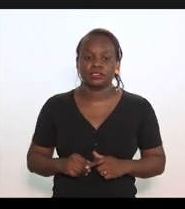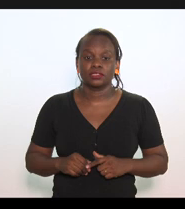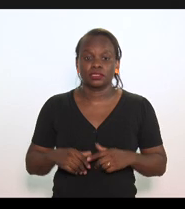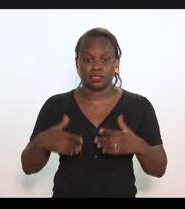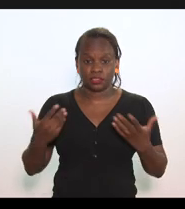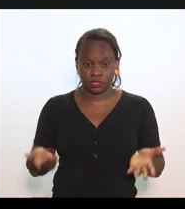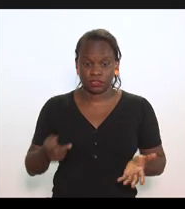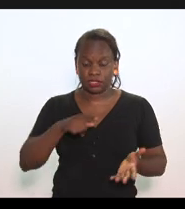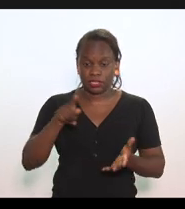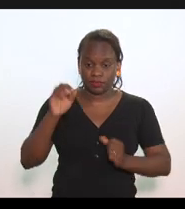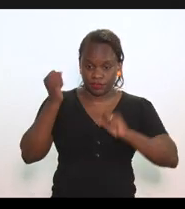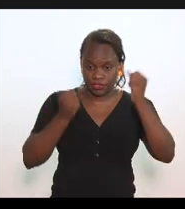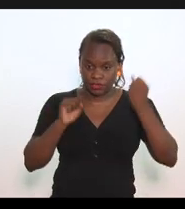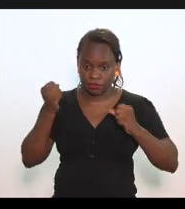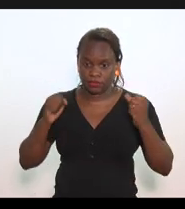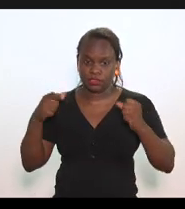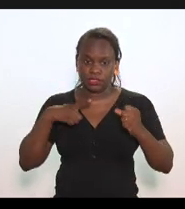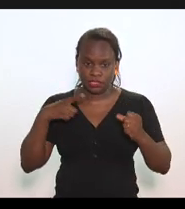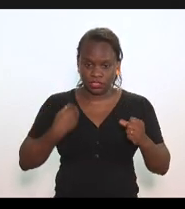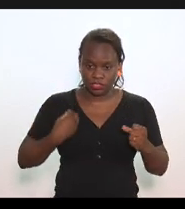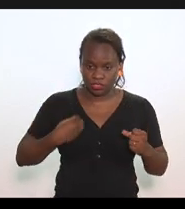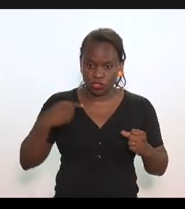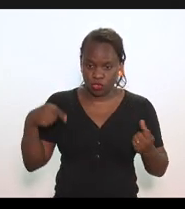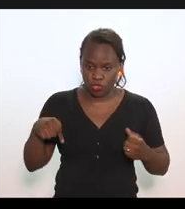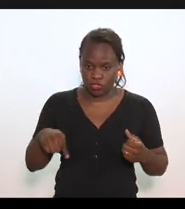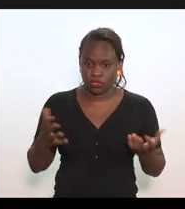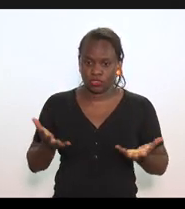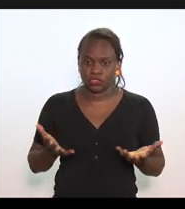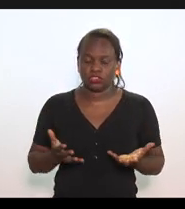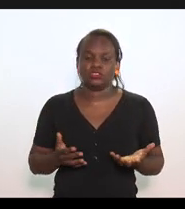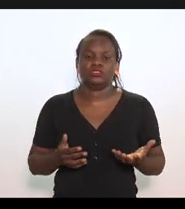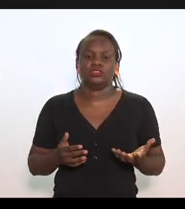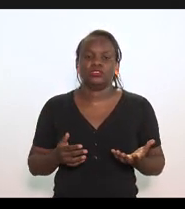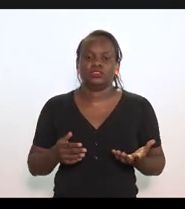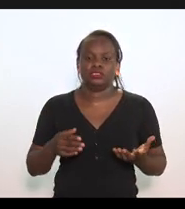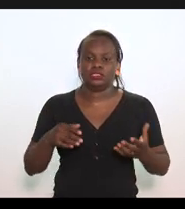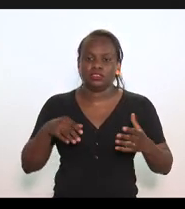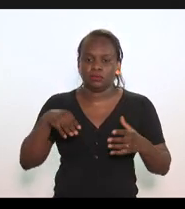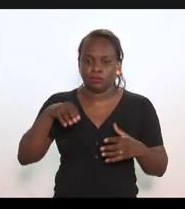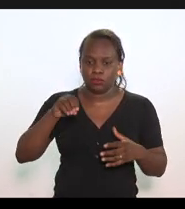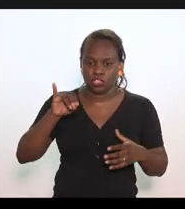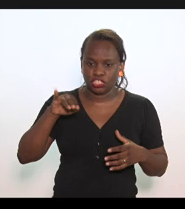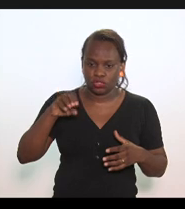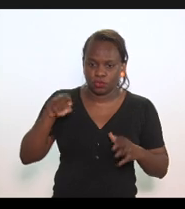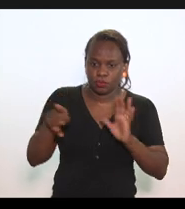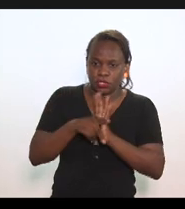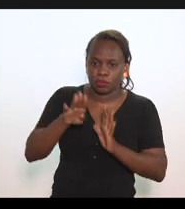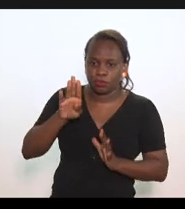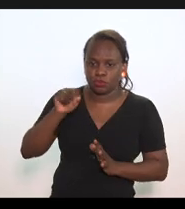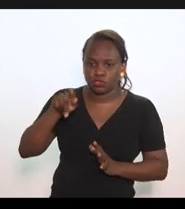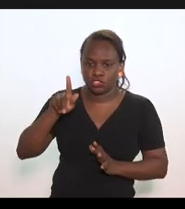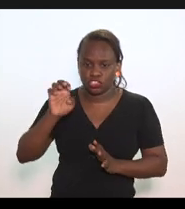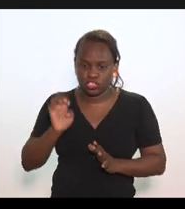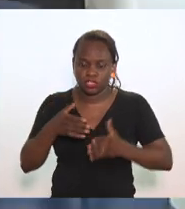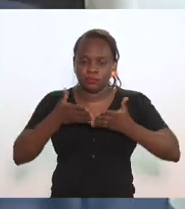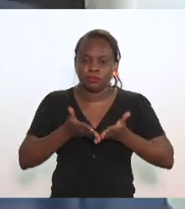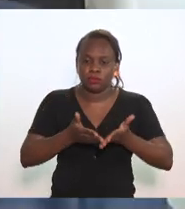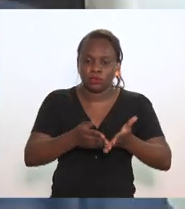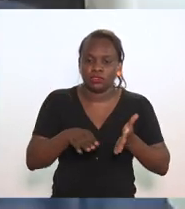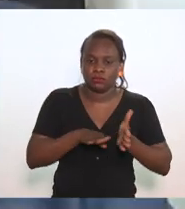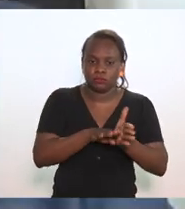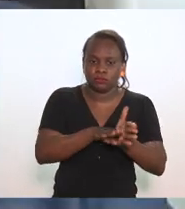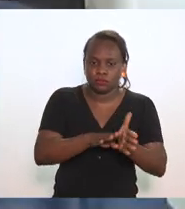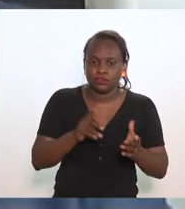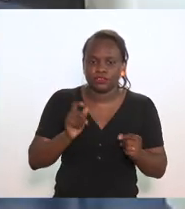Esses moinhos que estão presentes hoje aqui entre o moinho da Bung, o terminal portuário que